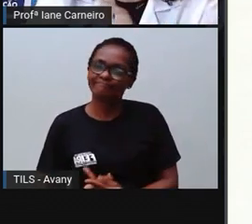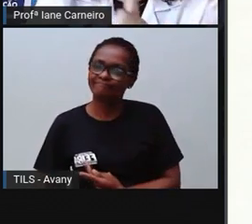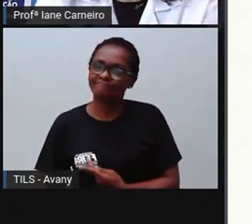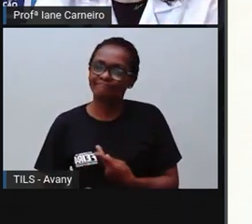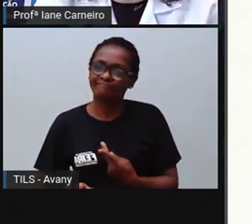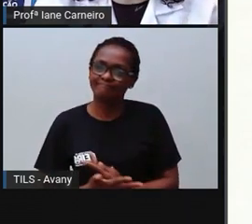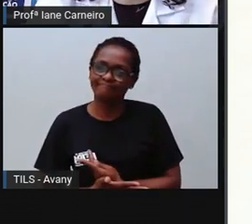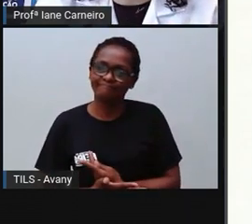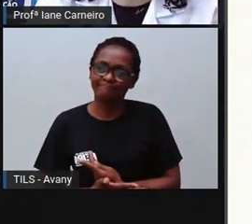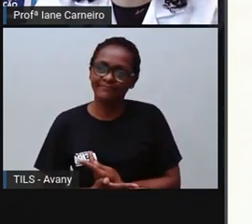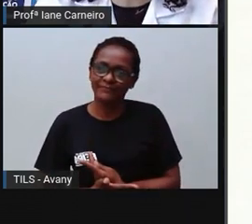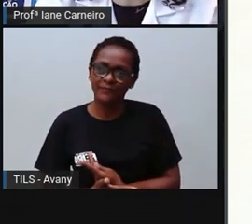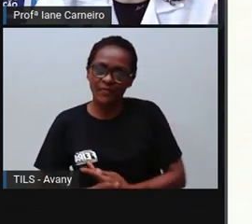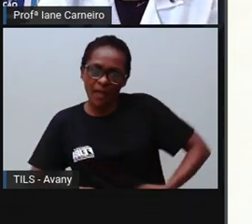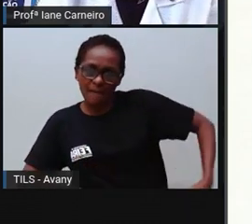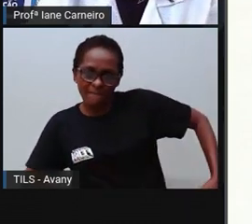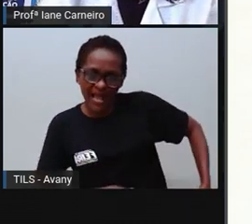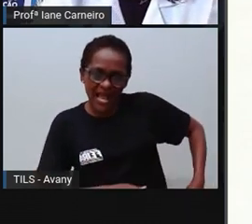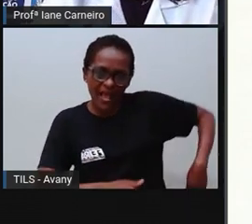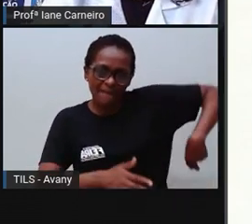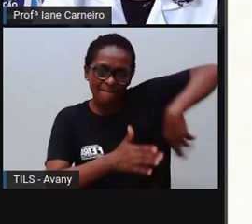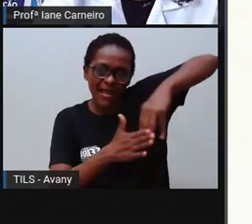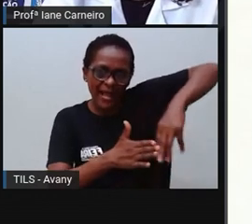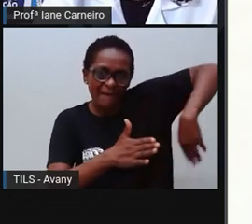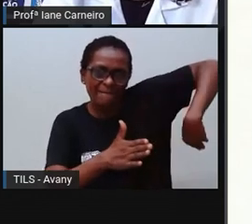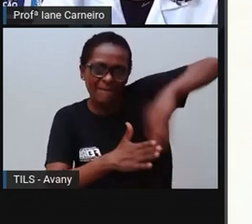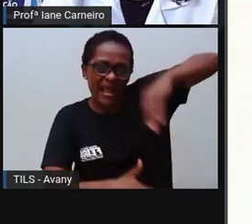não são para dar ponta-pés.